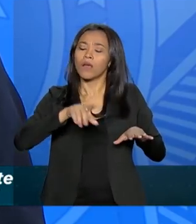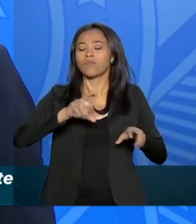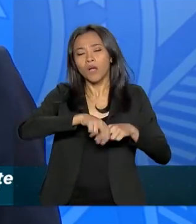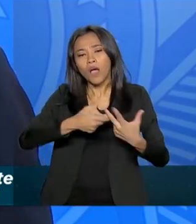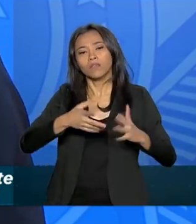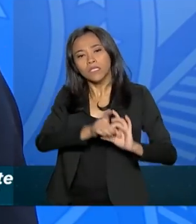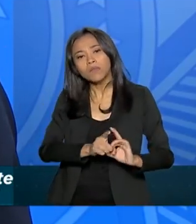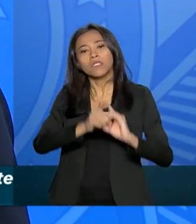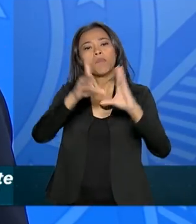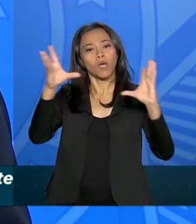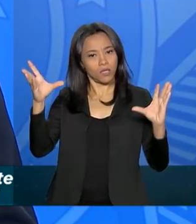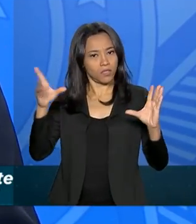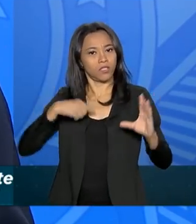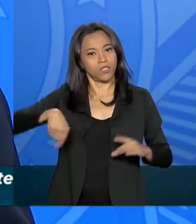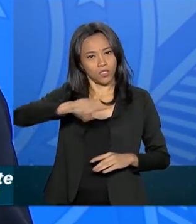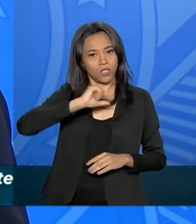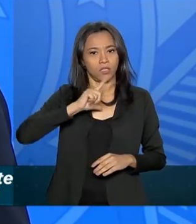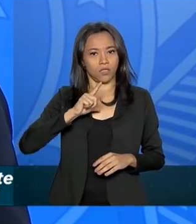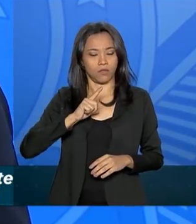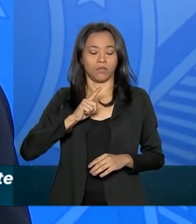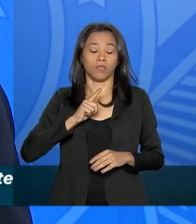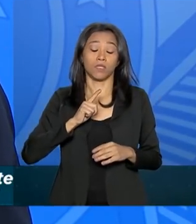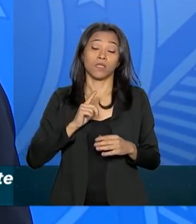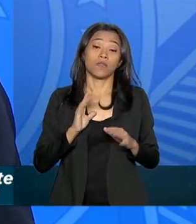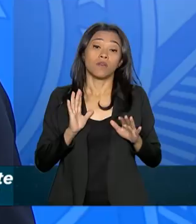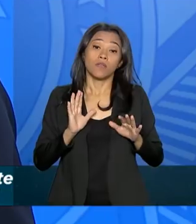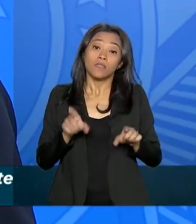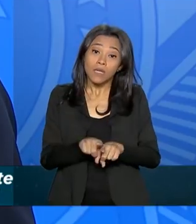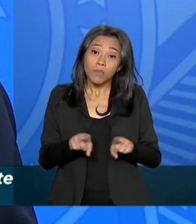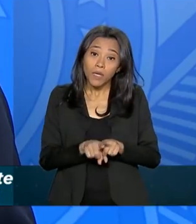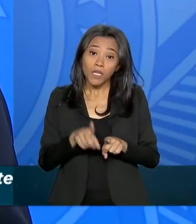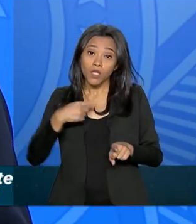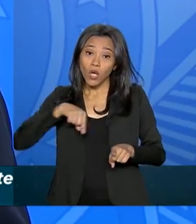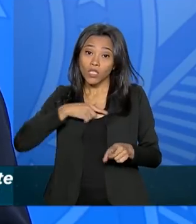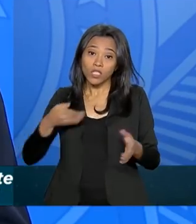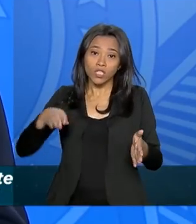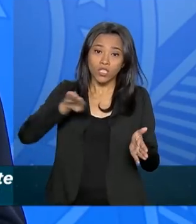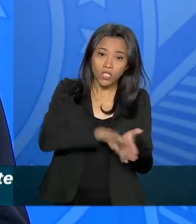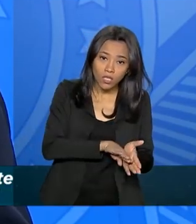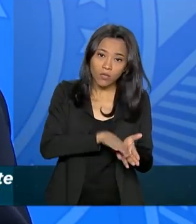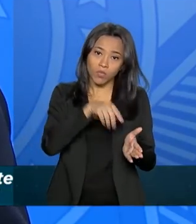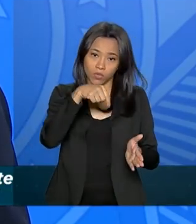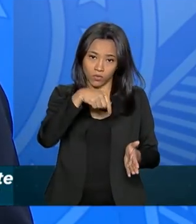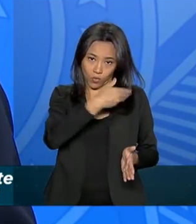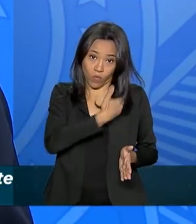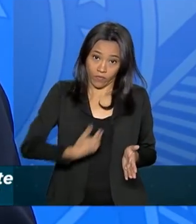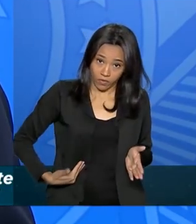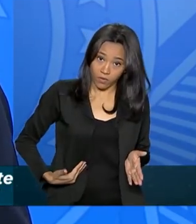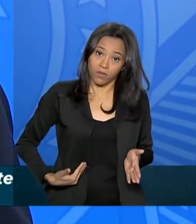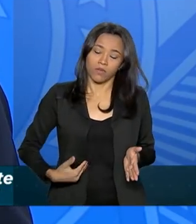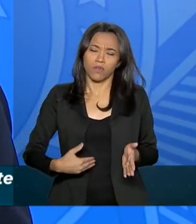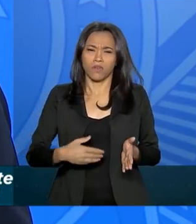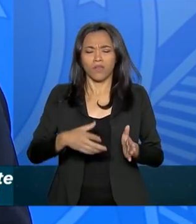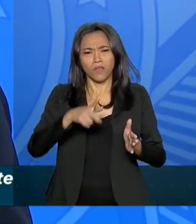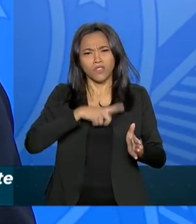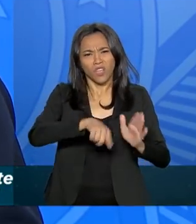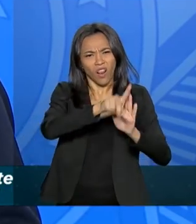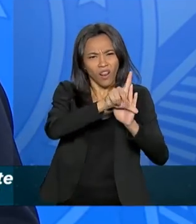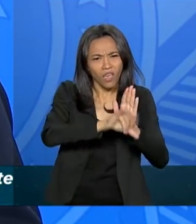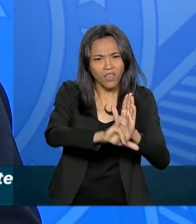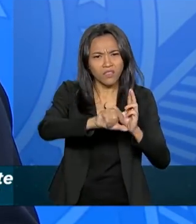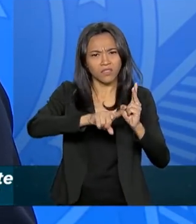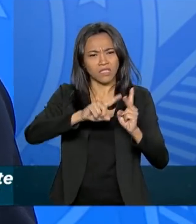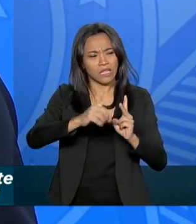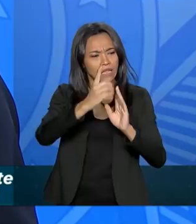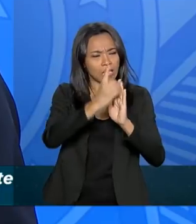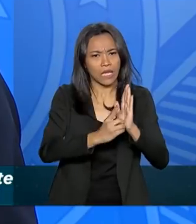nossa liberdade. Mais ainda, pegamos também um aparelhamento via leis, decretos,